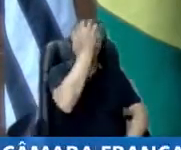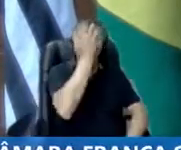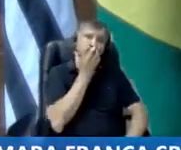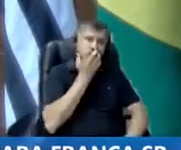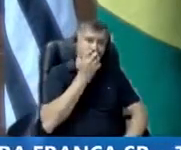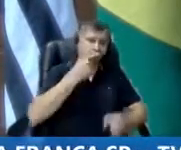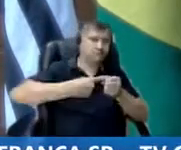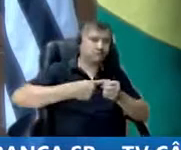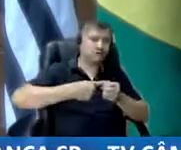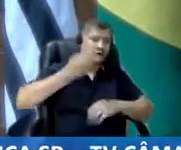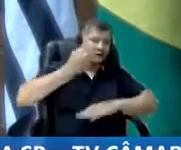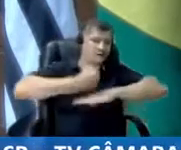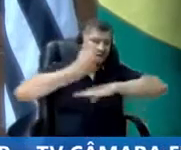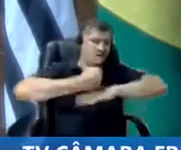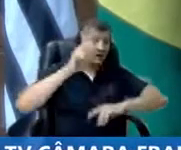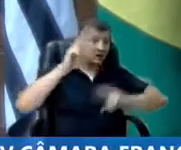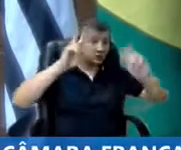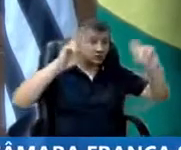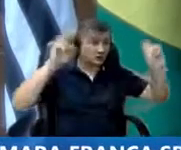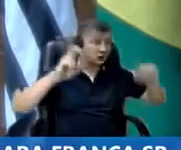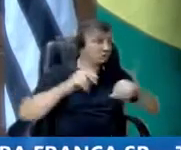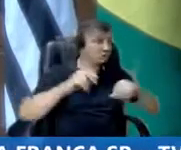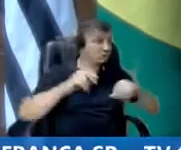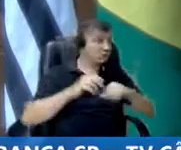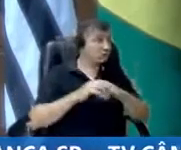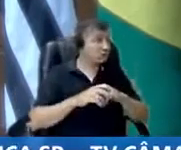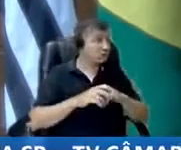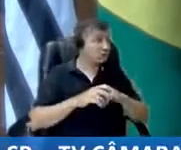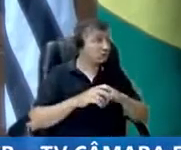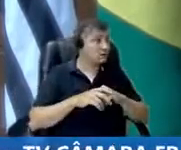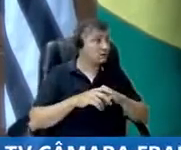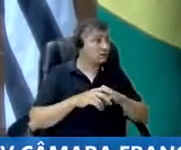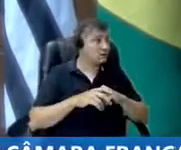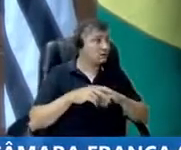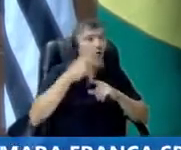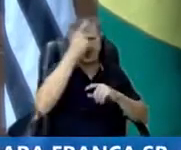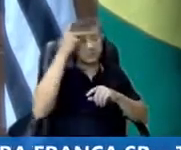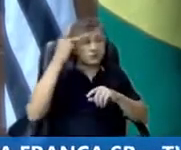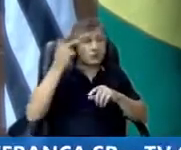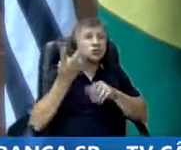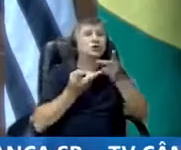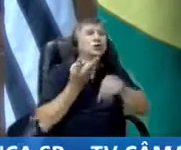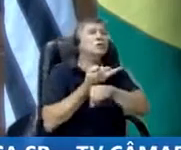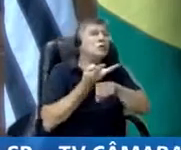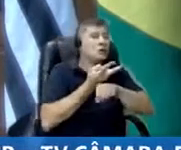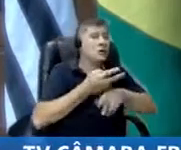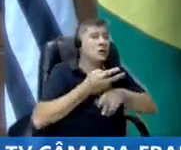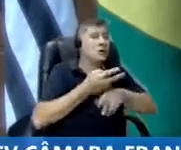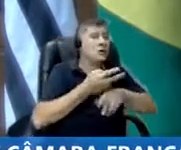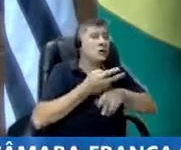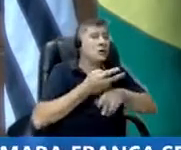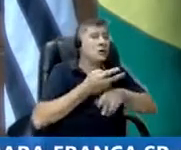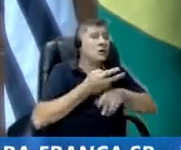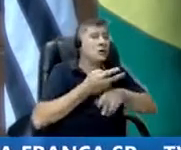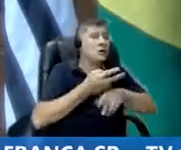é a respeito de túmbulo. As pessoas estão procurando muito para poder comprar as catatumbas, e não